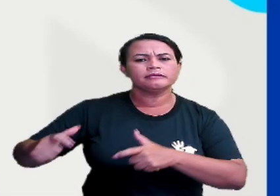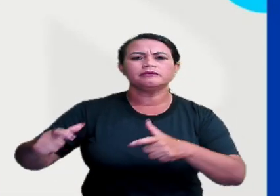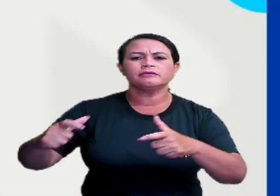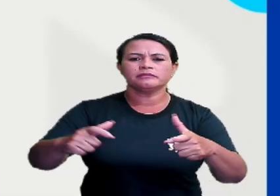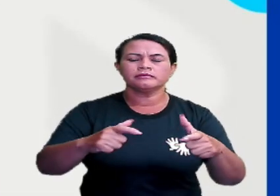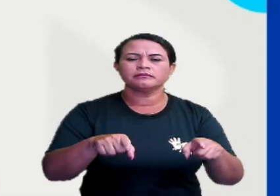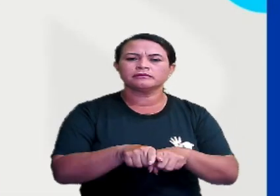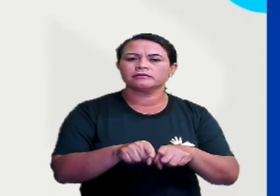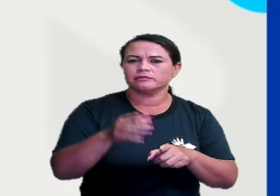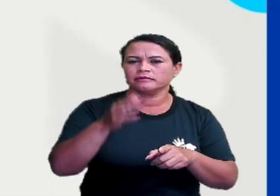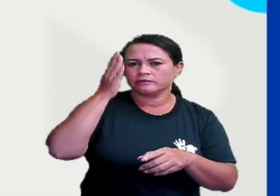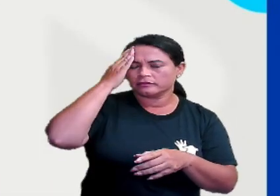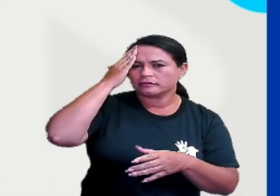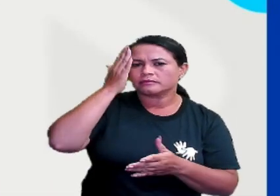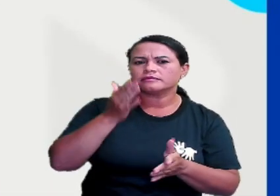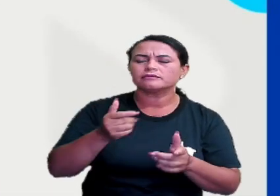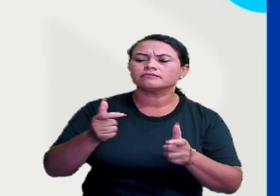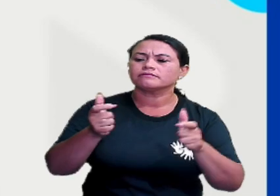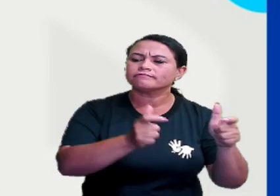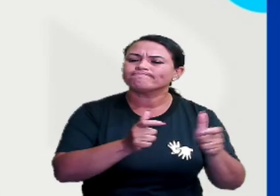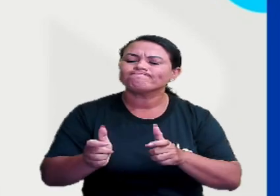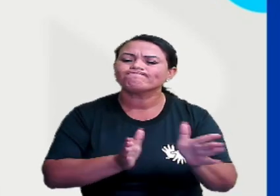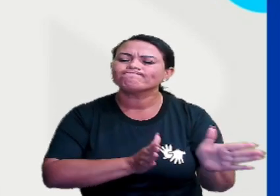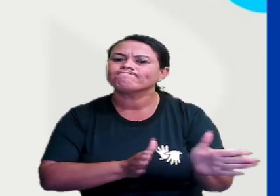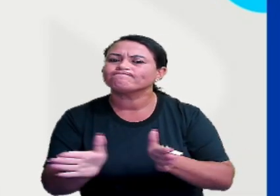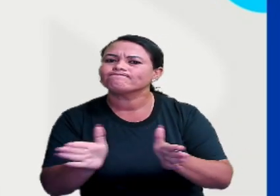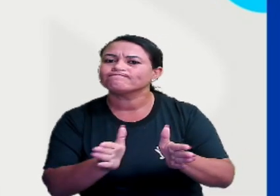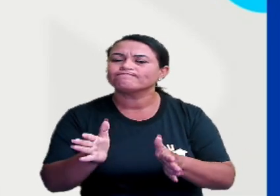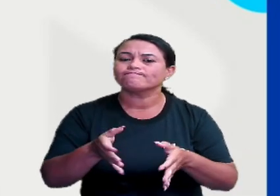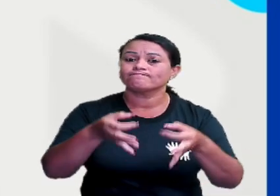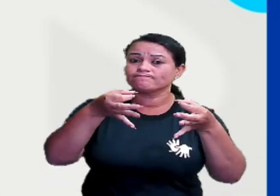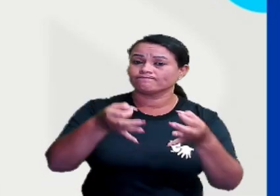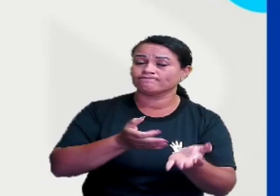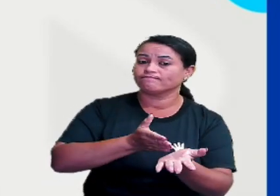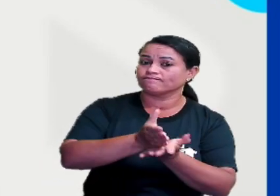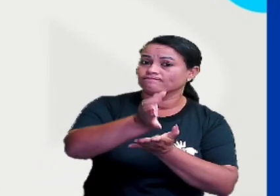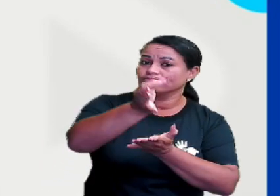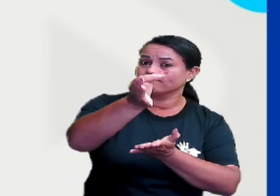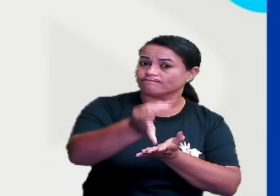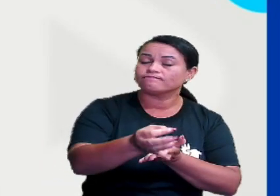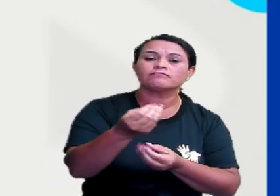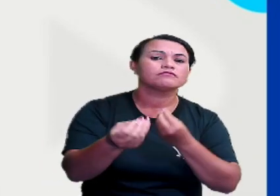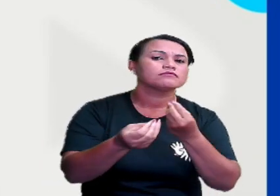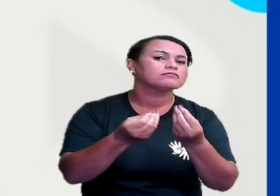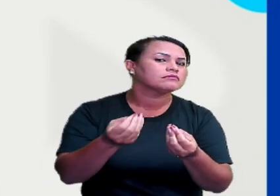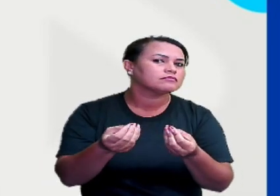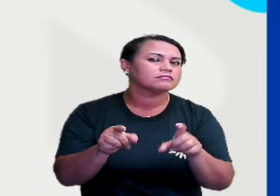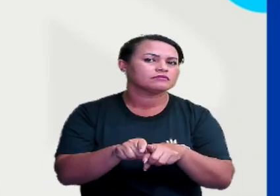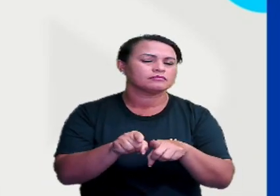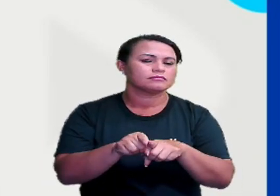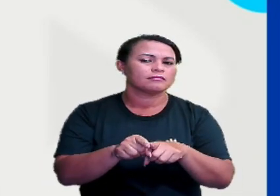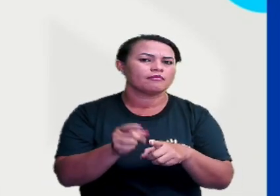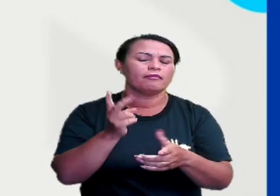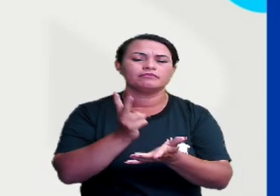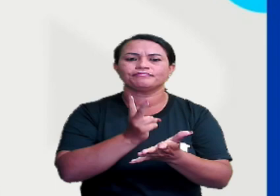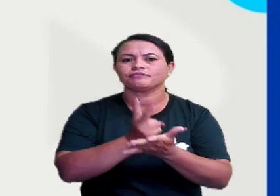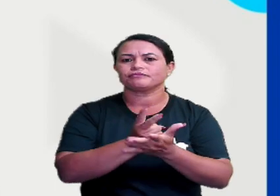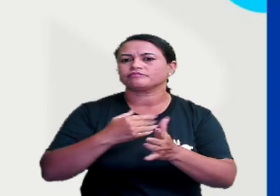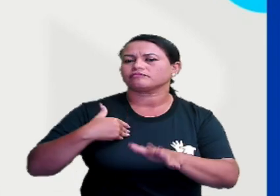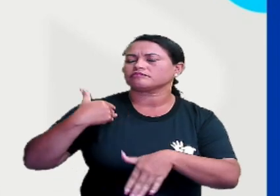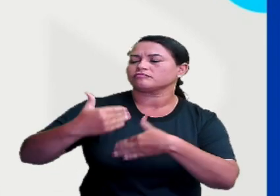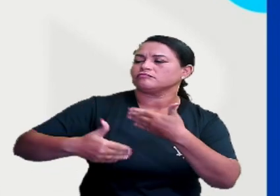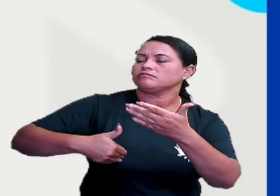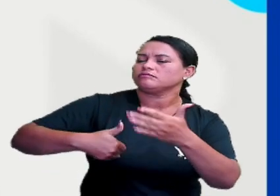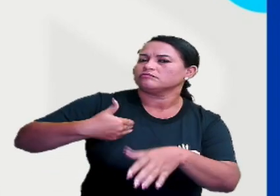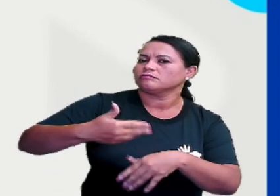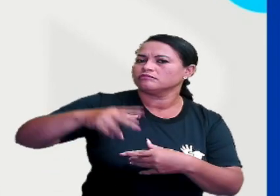estabelecer caminhos e orientar-se para seguir a direção certa, isso sempre acompanhou a história do homem na